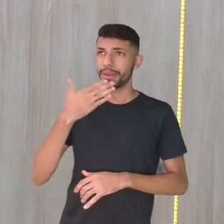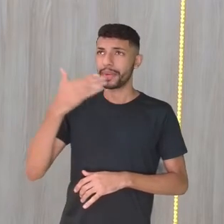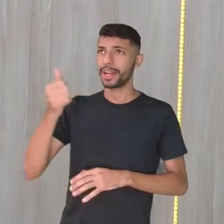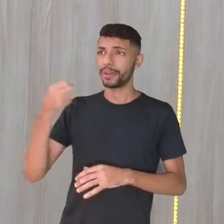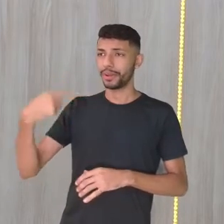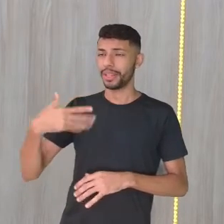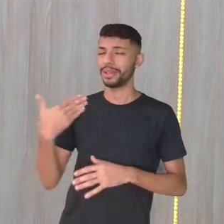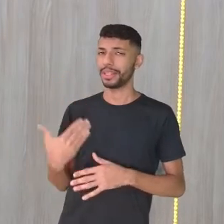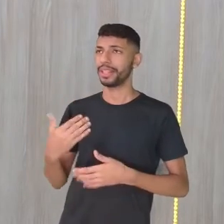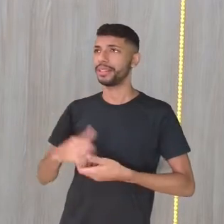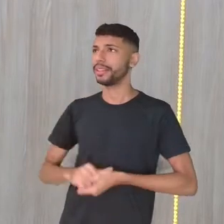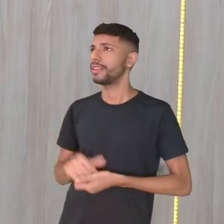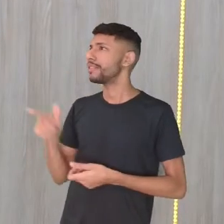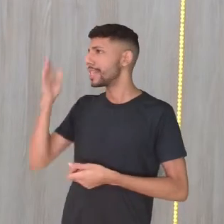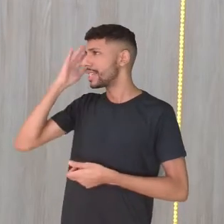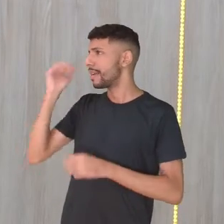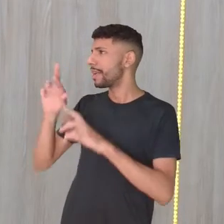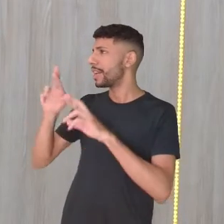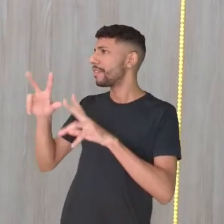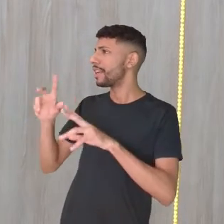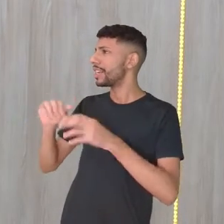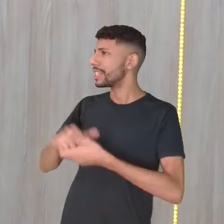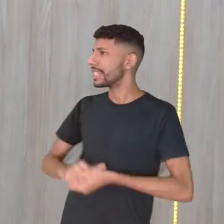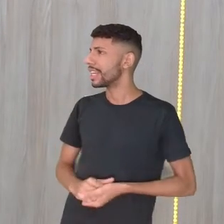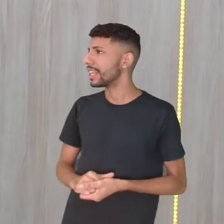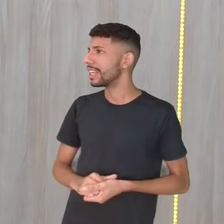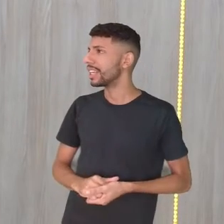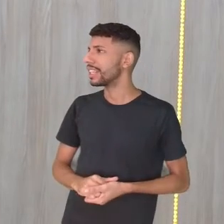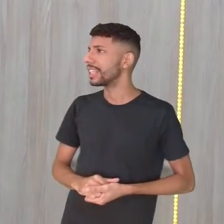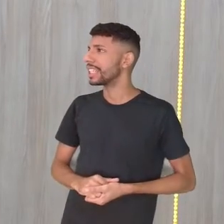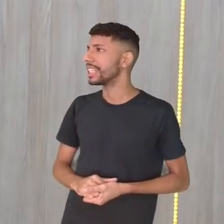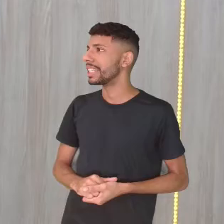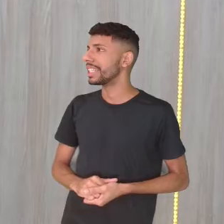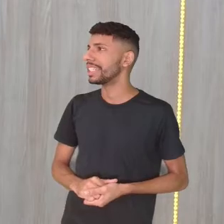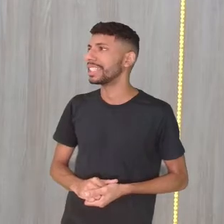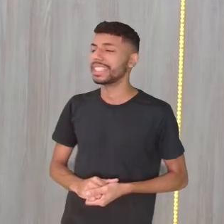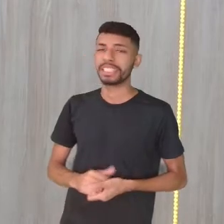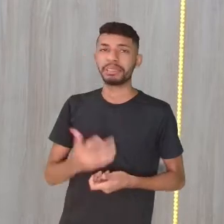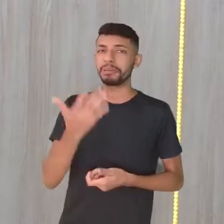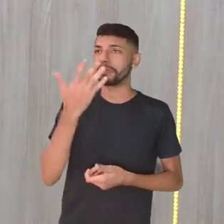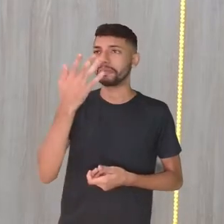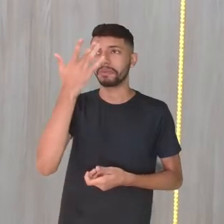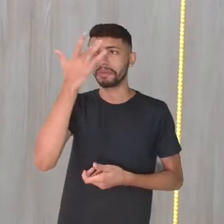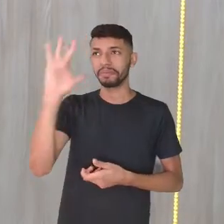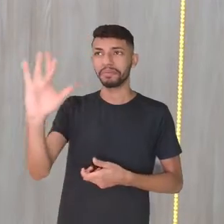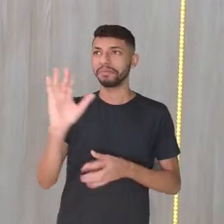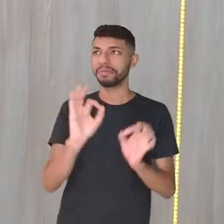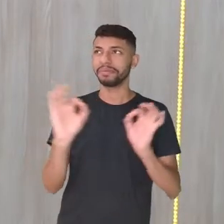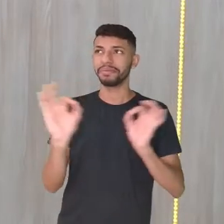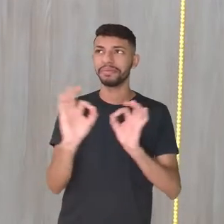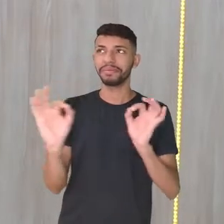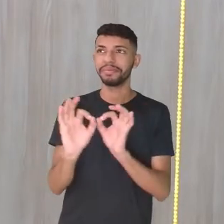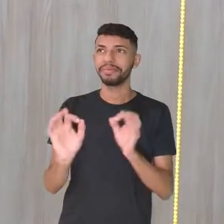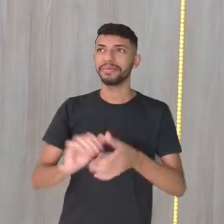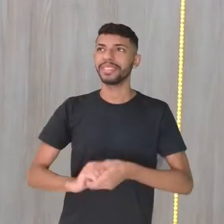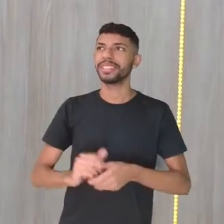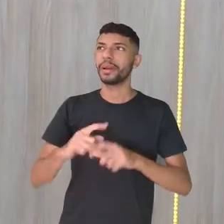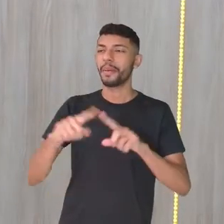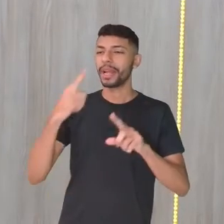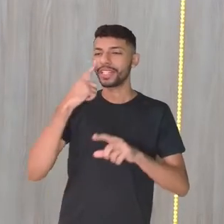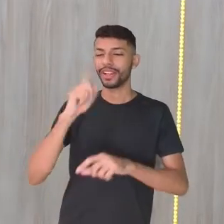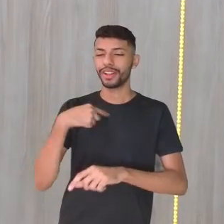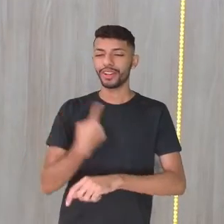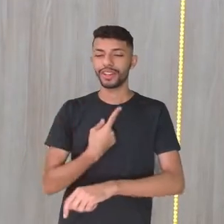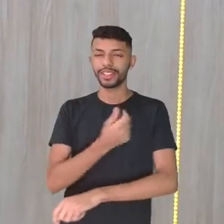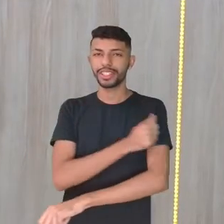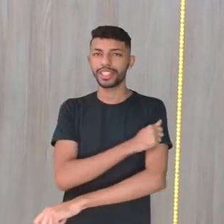Sabe a diferença, professor Gilson, entre Star Wars e... Faz essa mínima ideia. Muito bem. Olha aí, mas nossos alunos estão ligados,